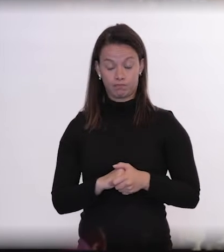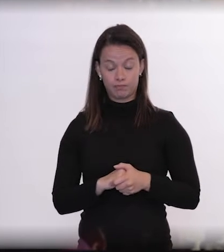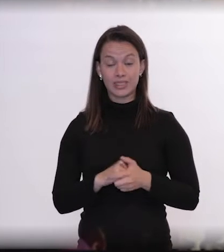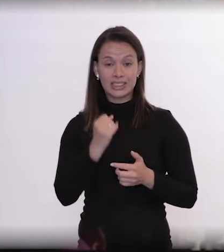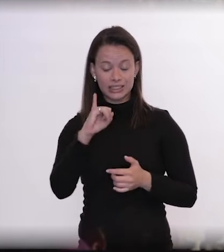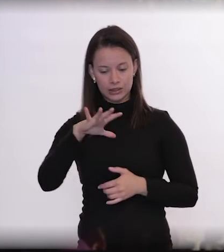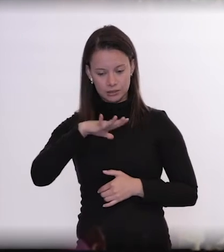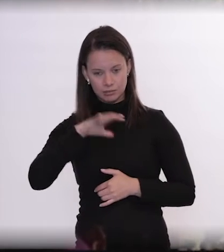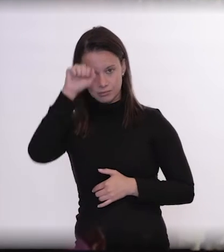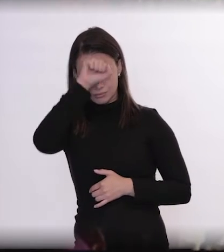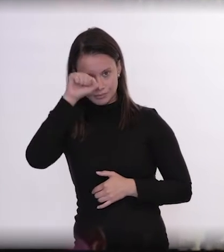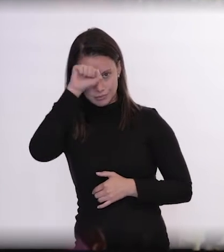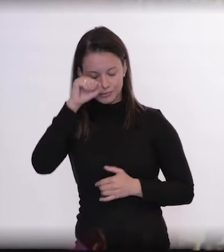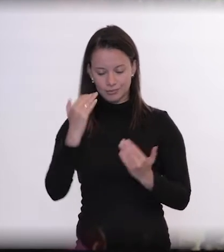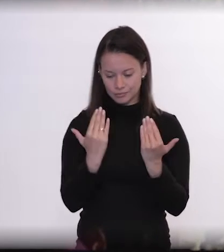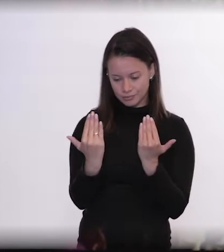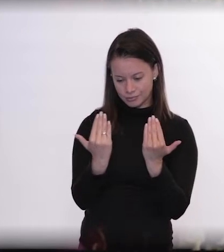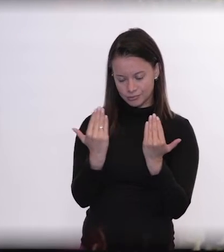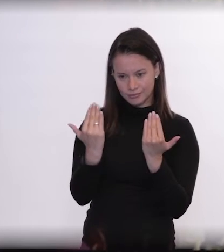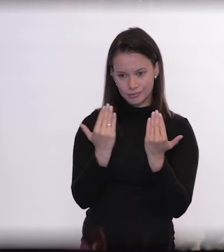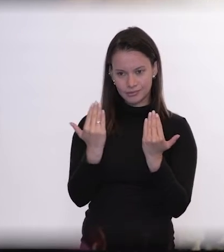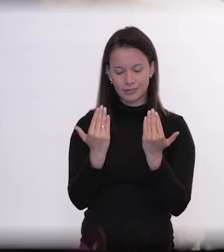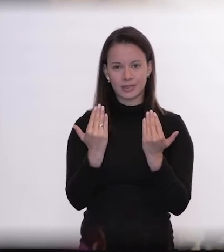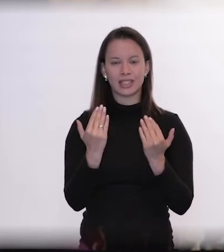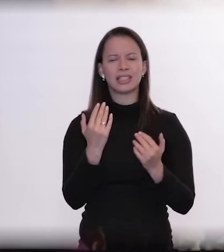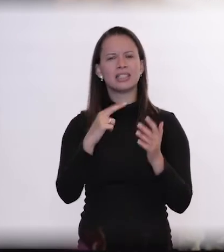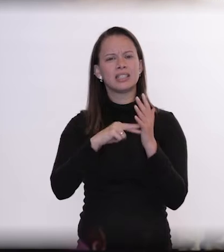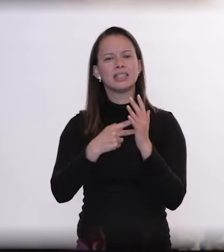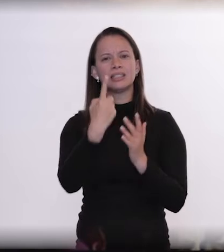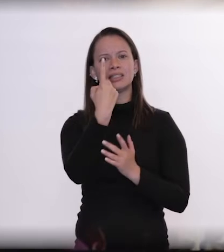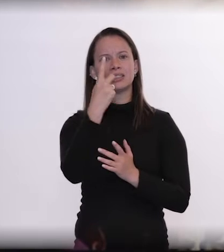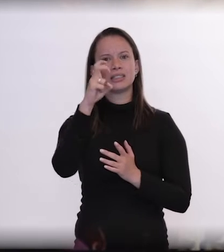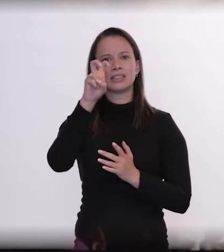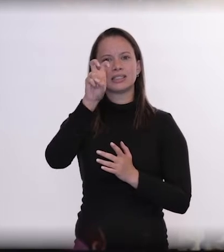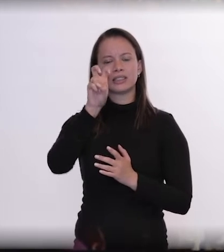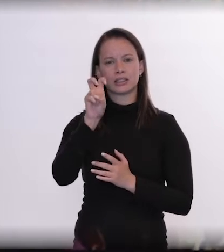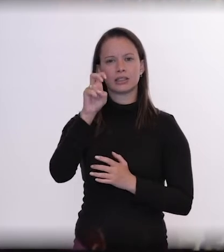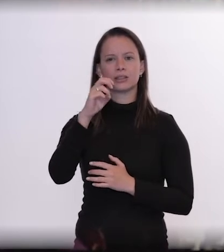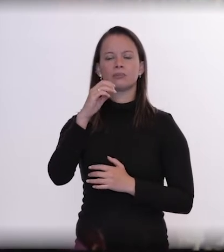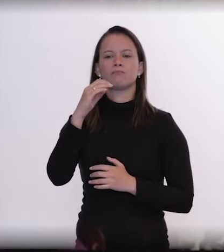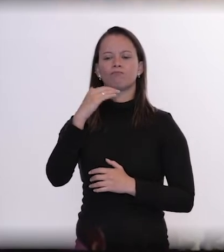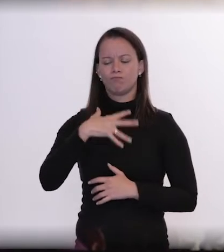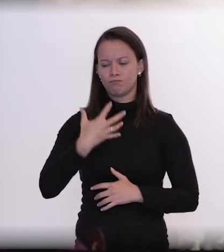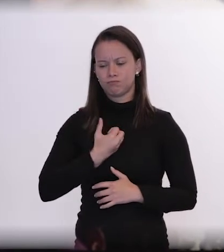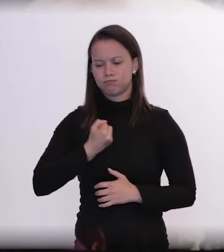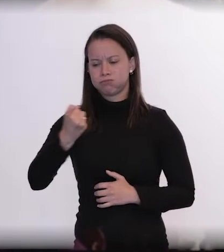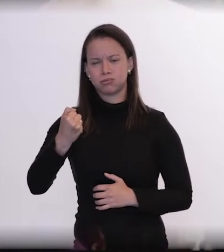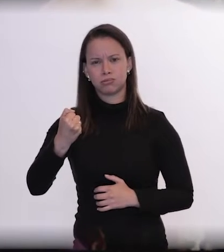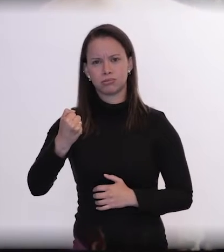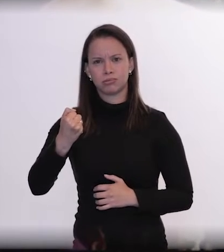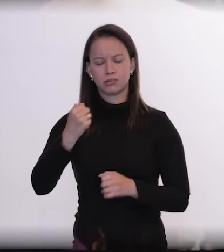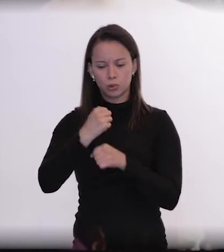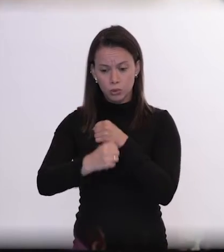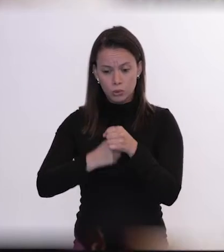com Altamira, ele é igual ao total de 15 mortes que foram autoinfligidas dos 15 suicídios do